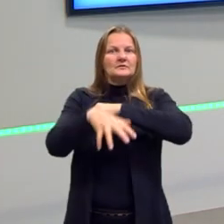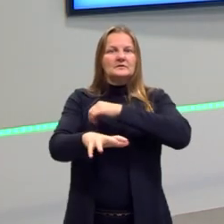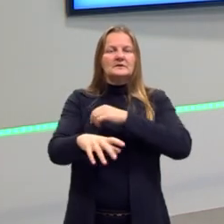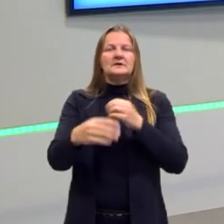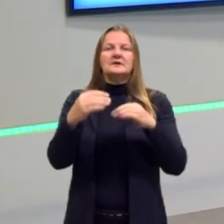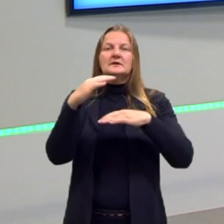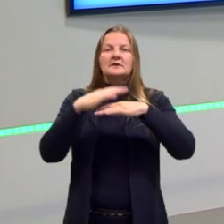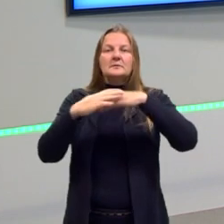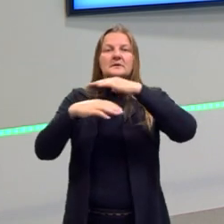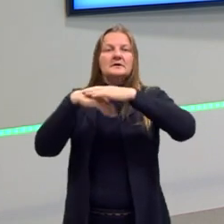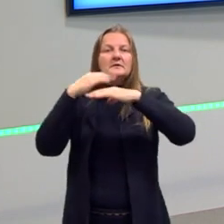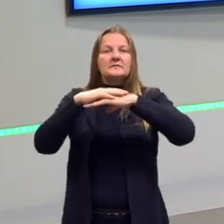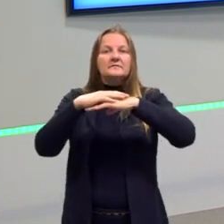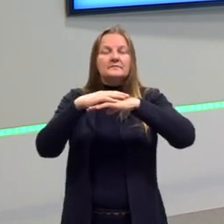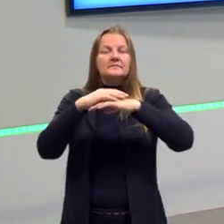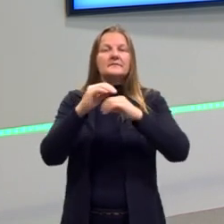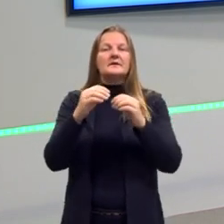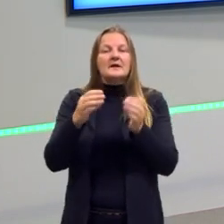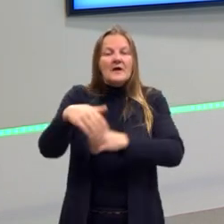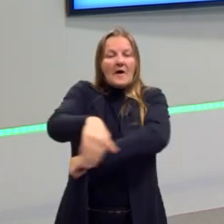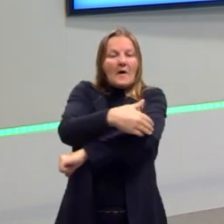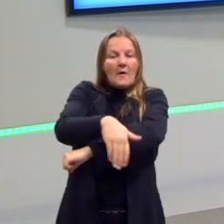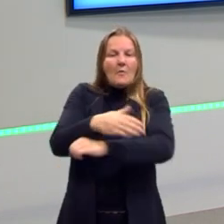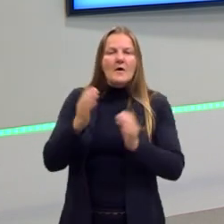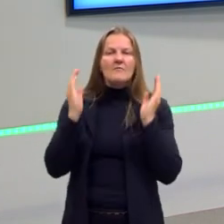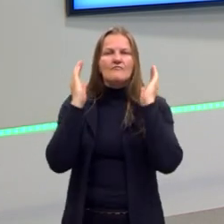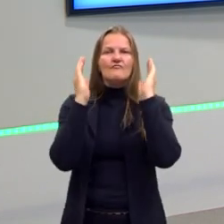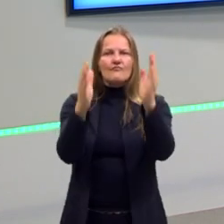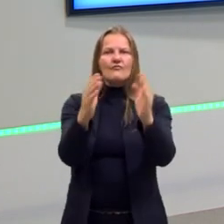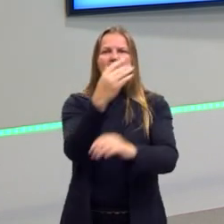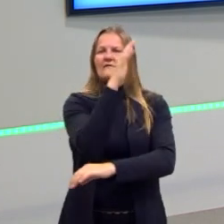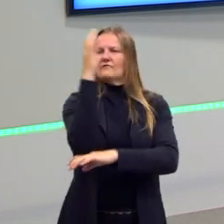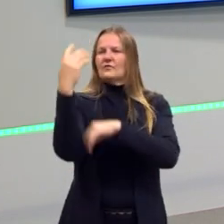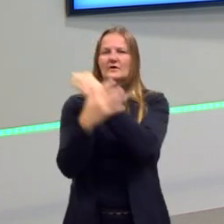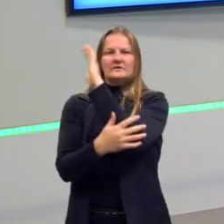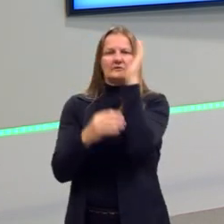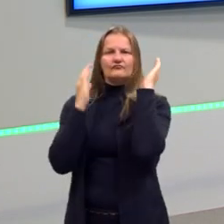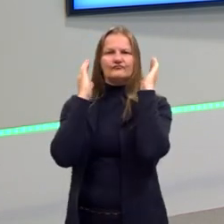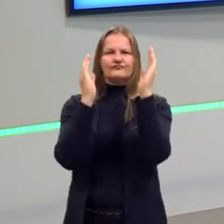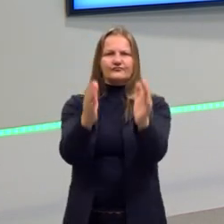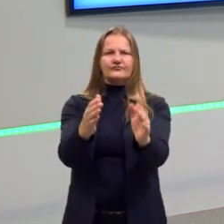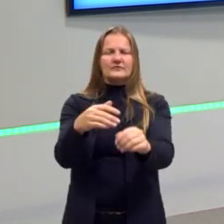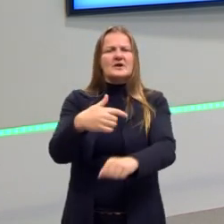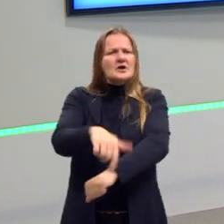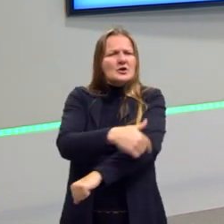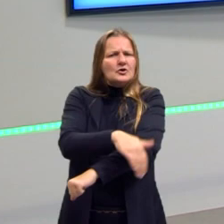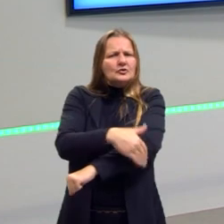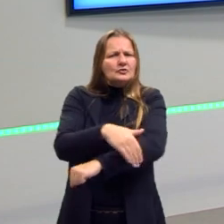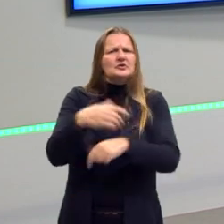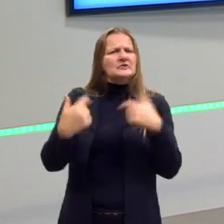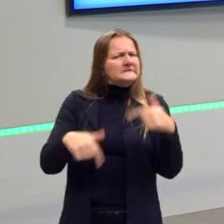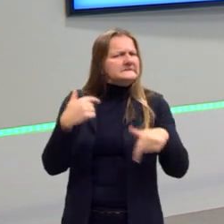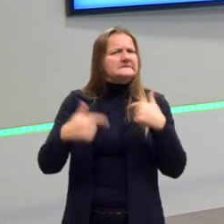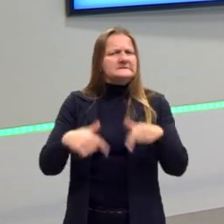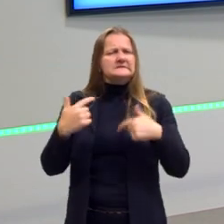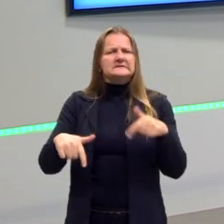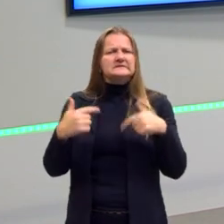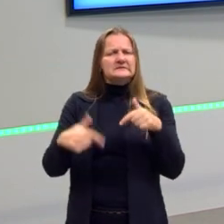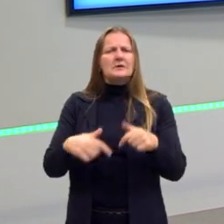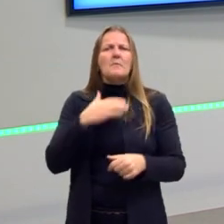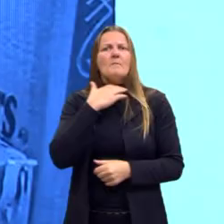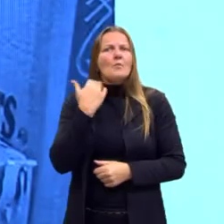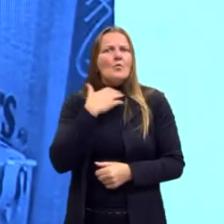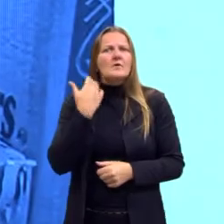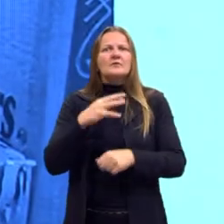Transamazônica, né, como é que era, as pessoas iam para lá, os trabalhadores e acabavam, inclusive, morrendo de coisas